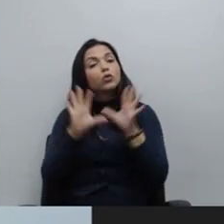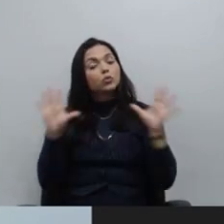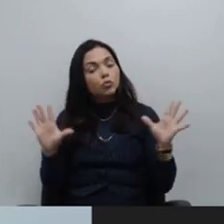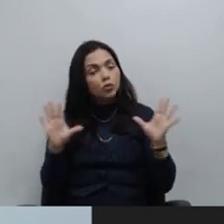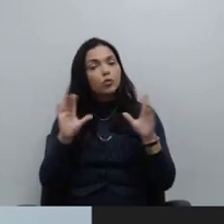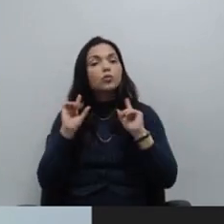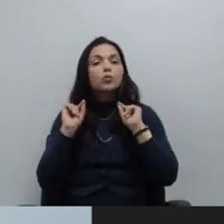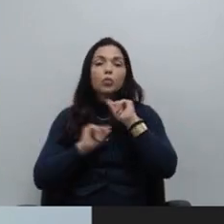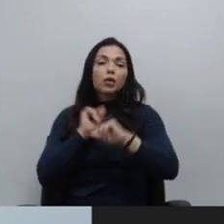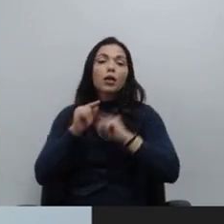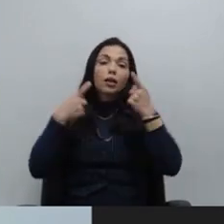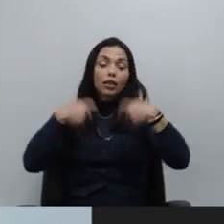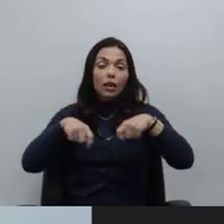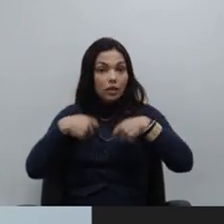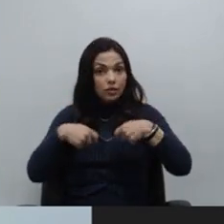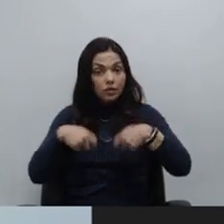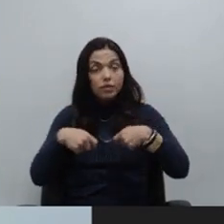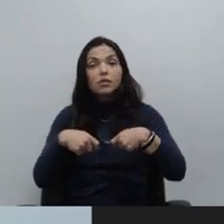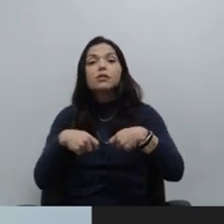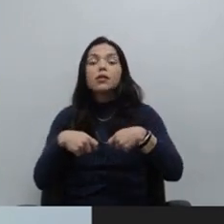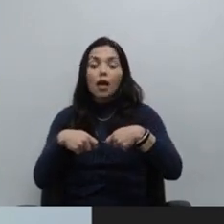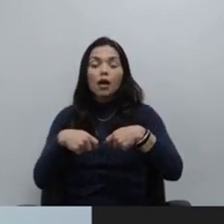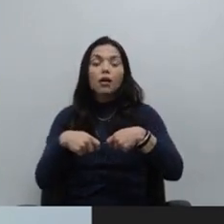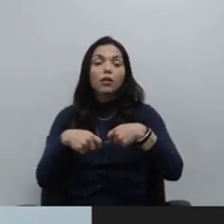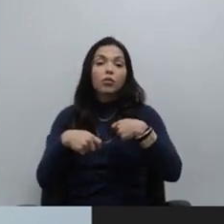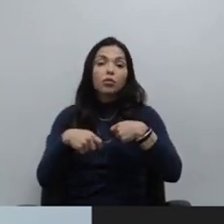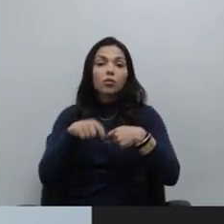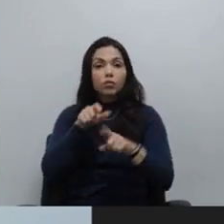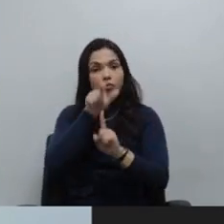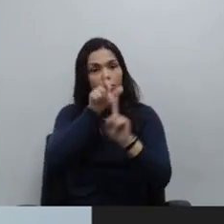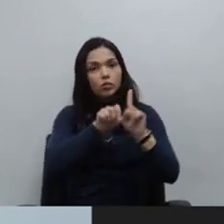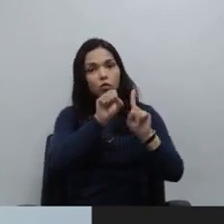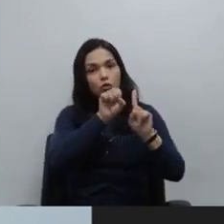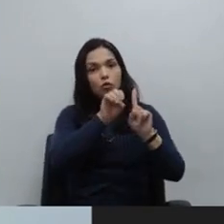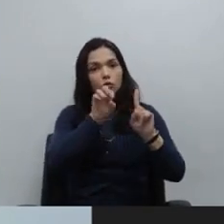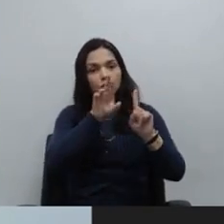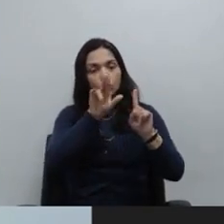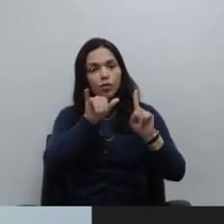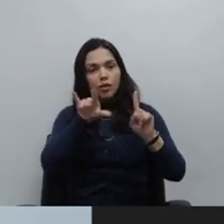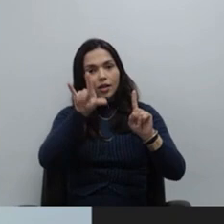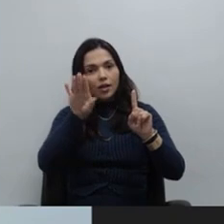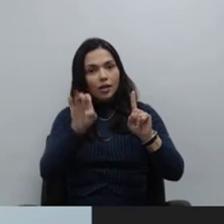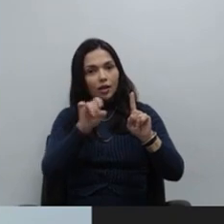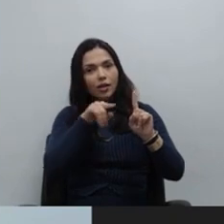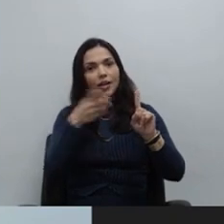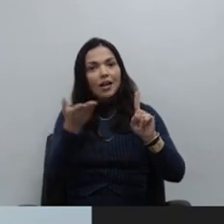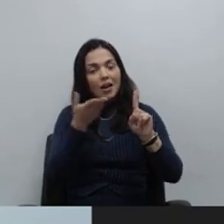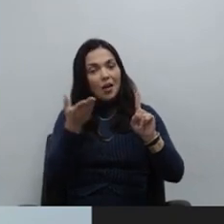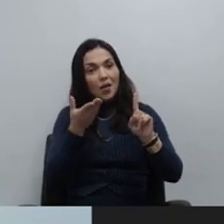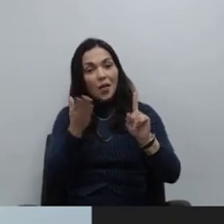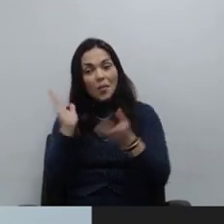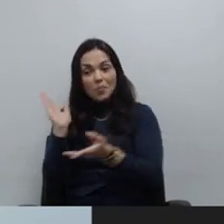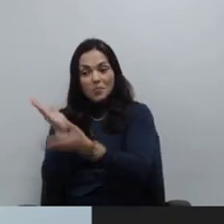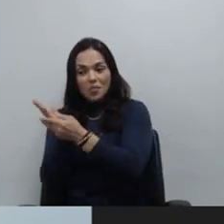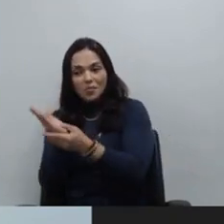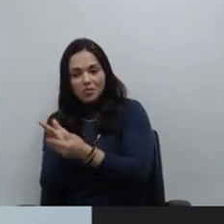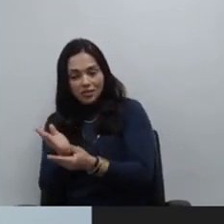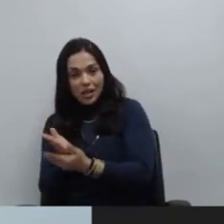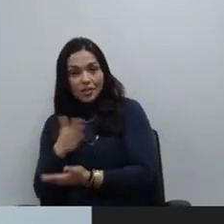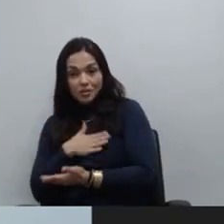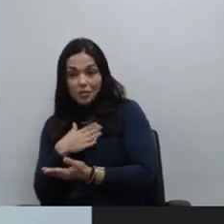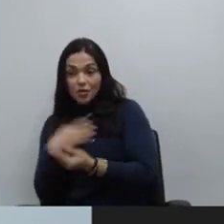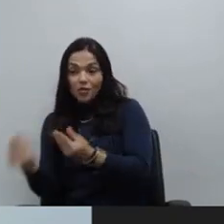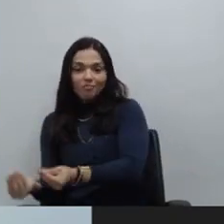que for necessário, considerando que você, Suhaile, herdou alguns dos meus processos. Se for possível que eu auxilie de alguma maneira o